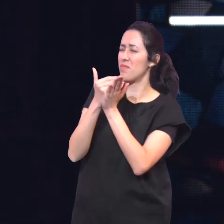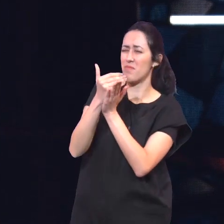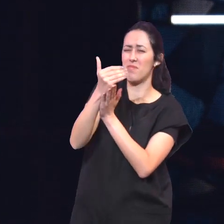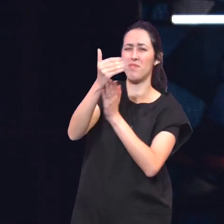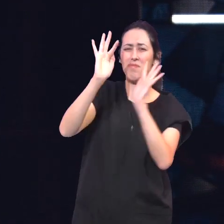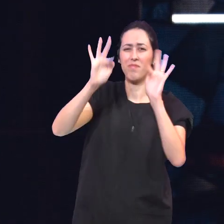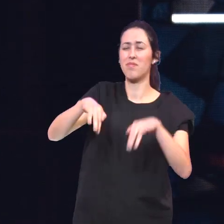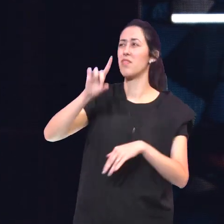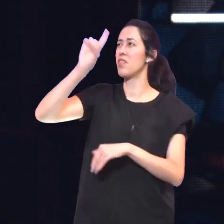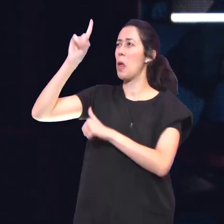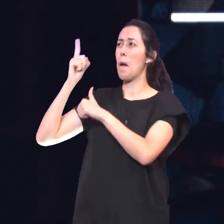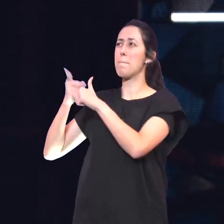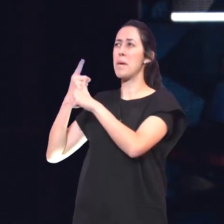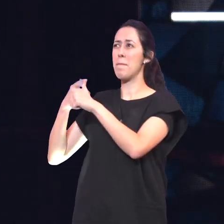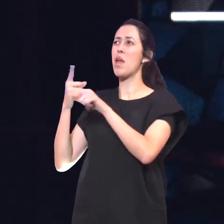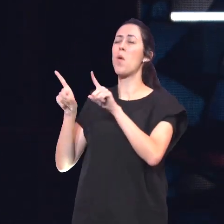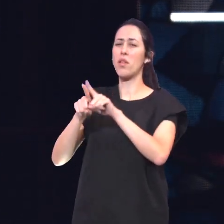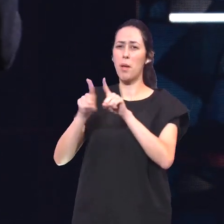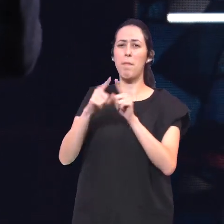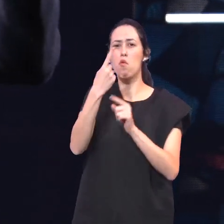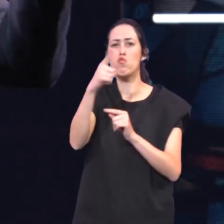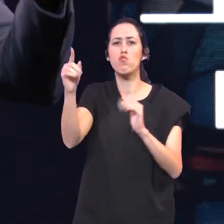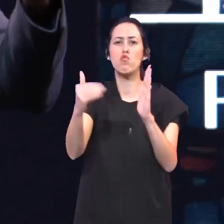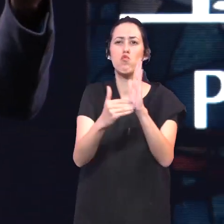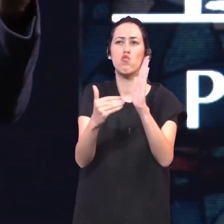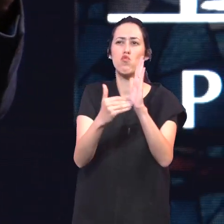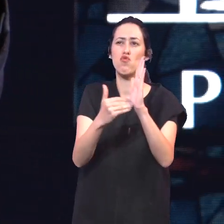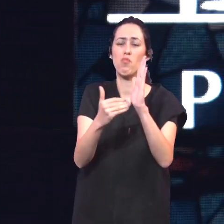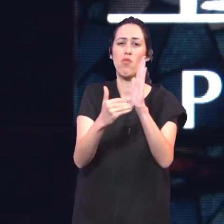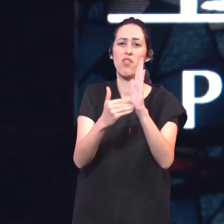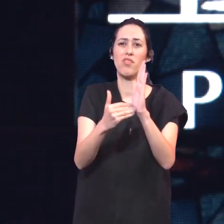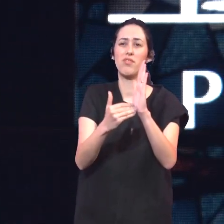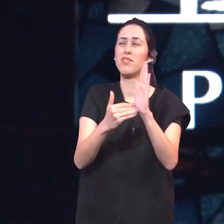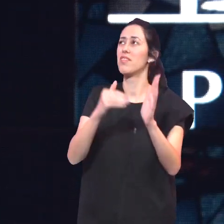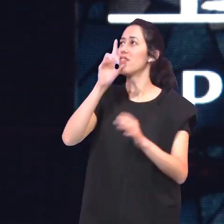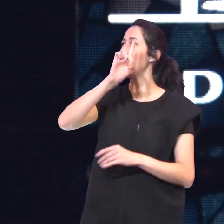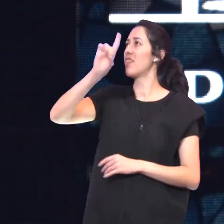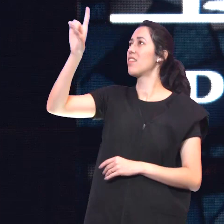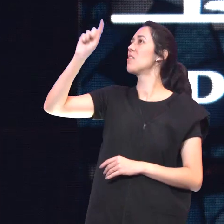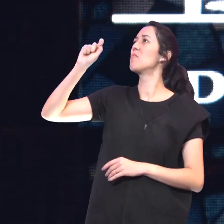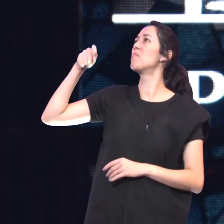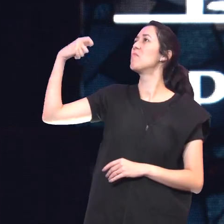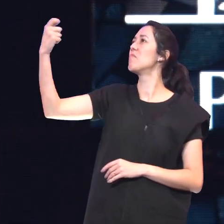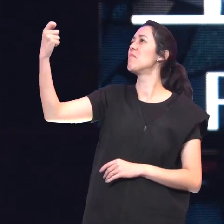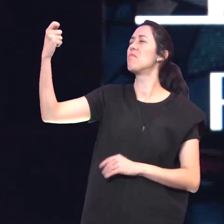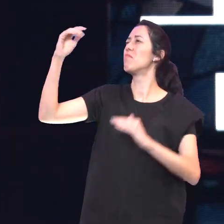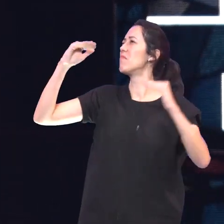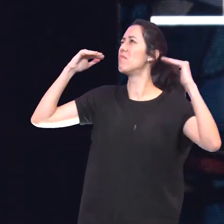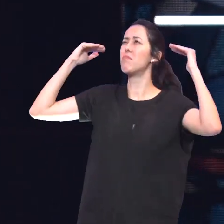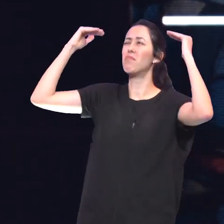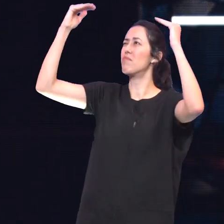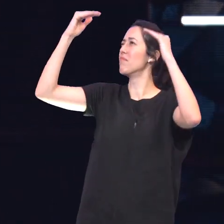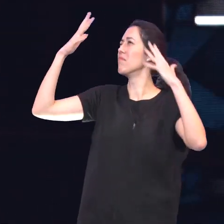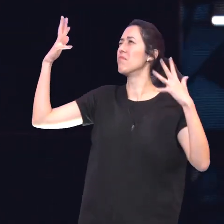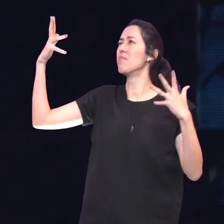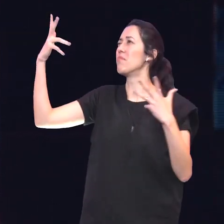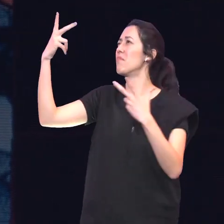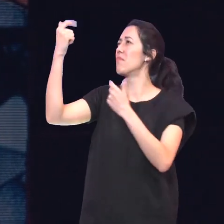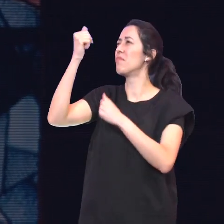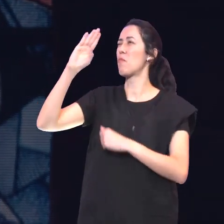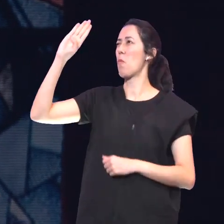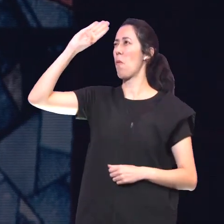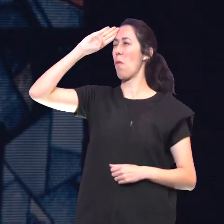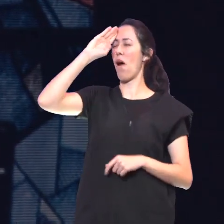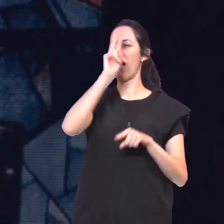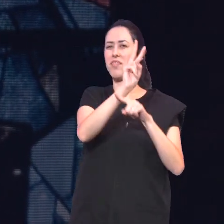Ele é o Primeiro E o Último Ele é o Início E o Fim Ele é o Anseão De Dias Ele é o Guarda De Israel